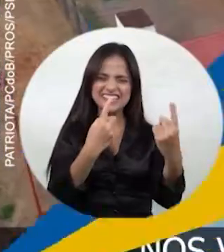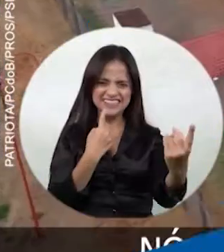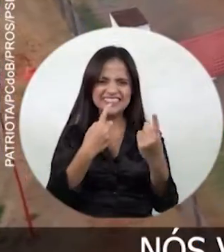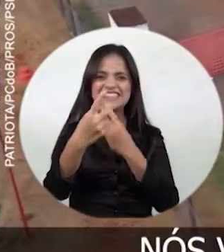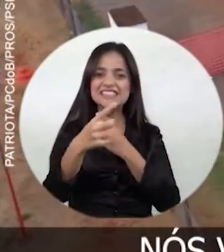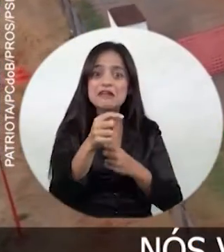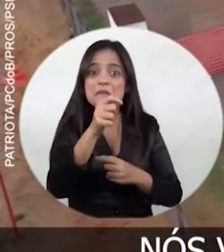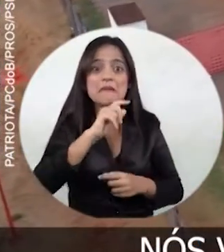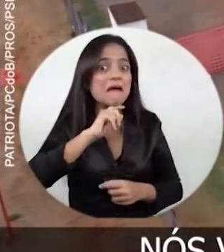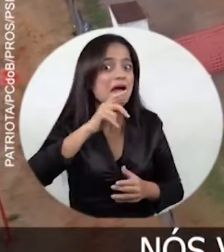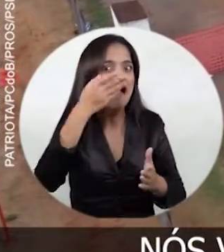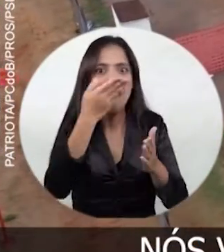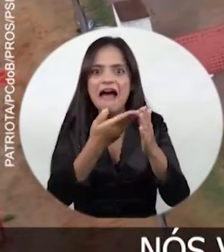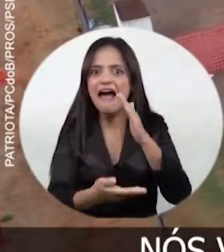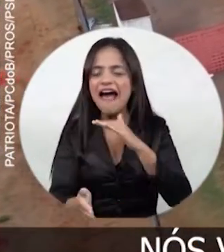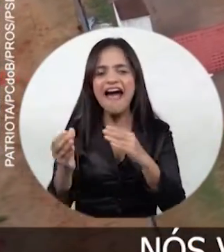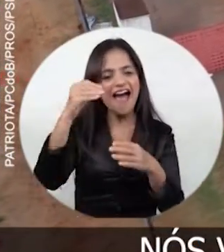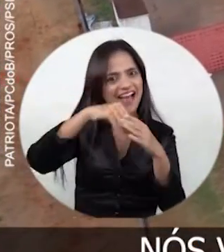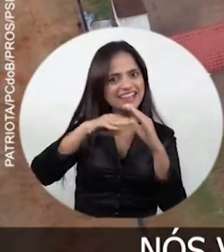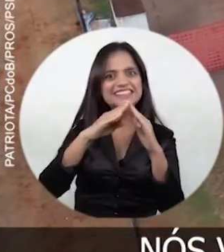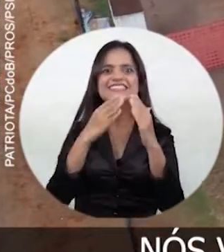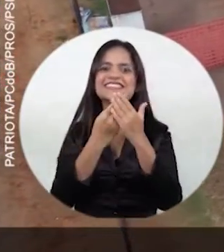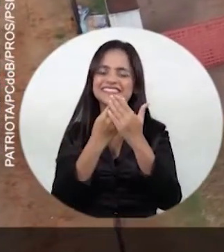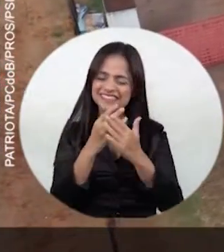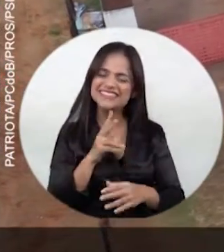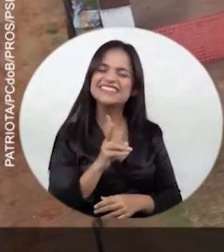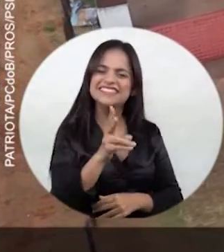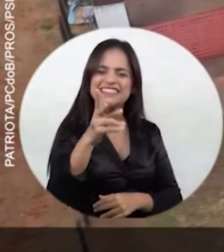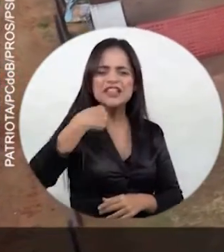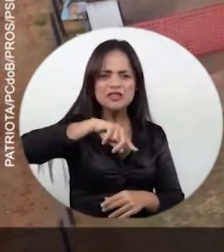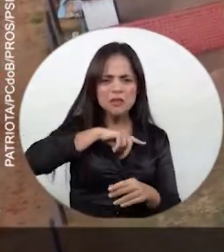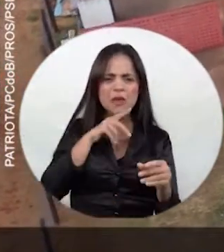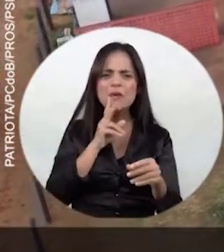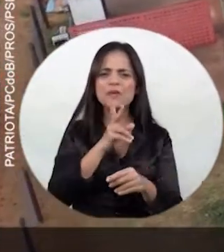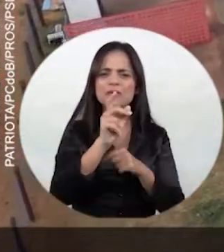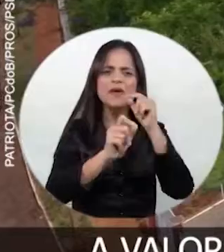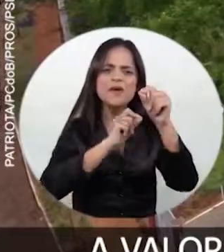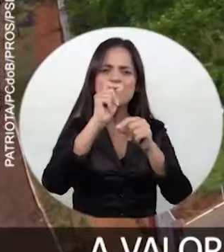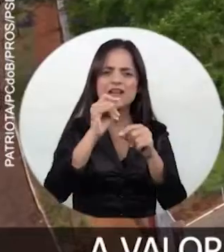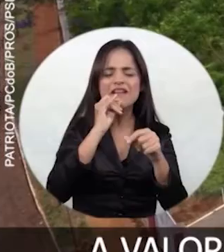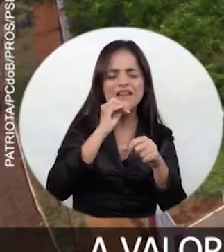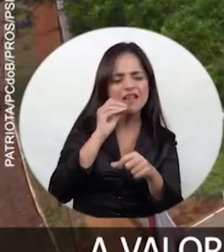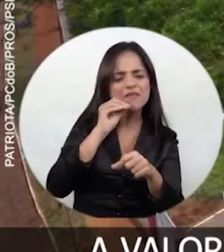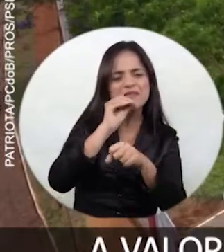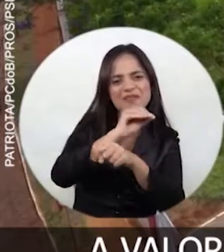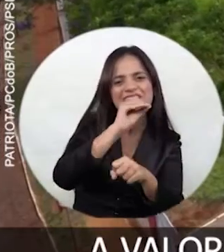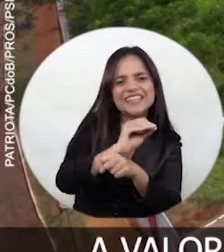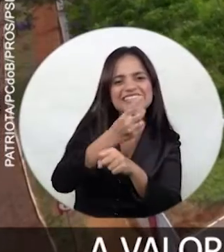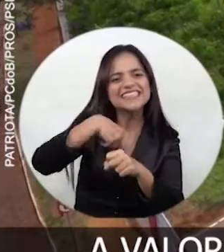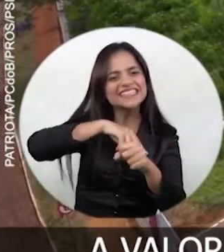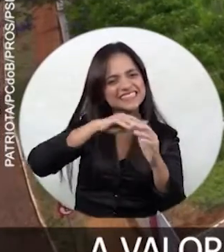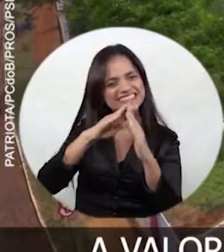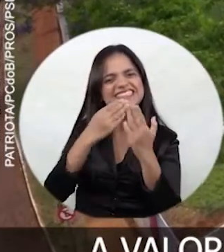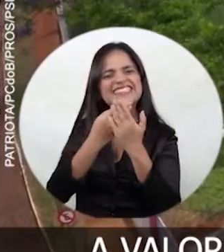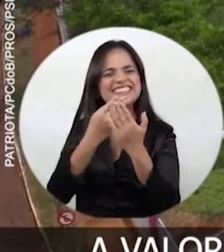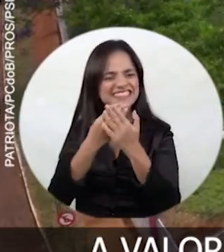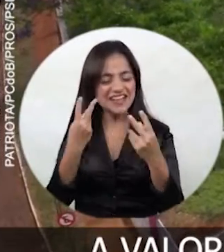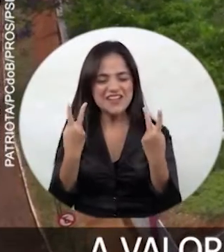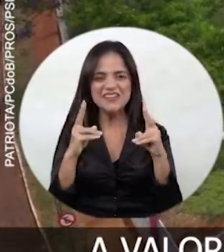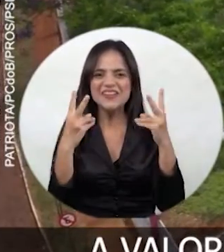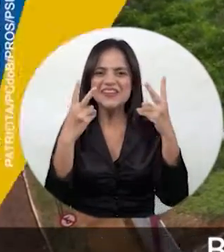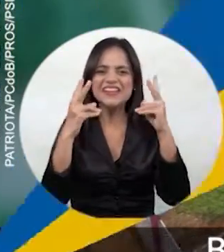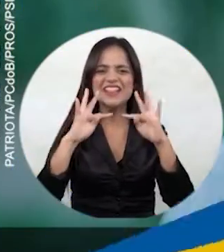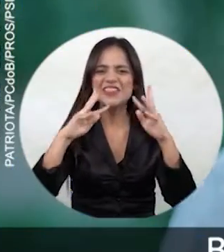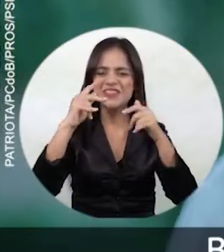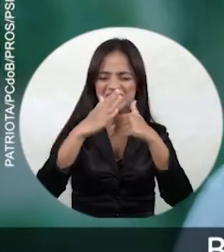zero. Nós vamos continuar o trabalho de manutenção das nossas unidades escolares, a valorização dos nossos profissionais de